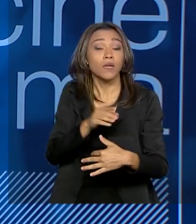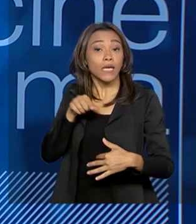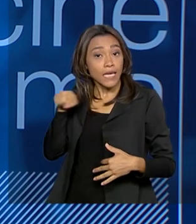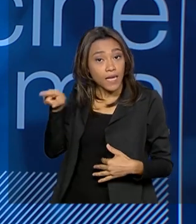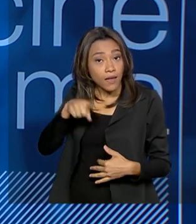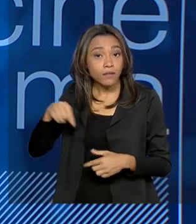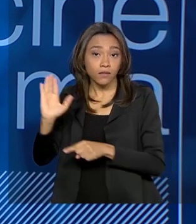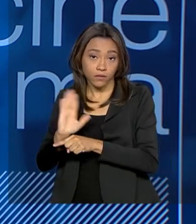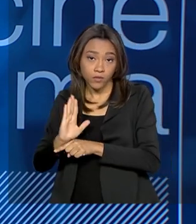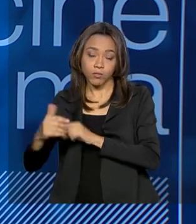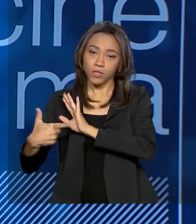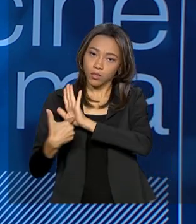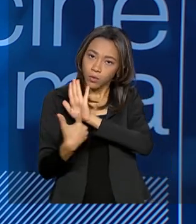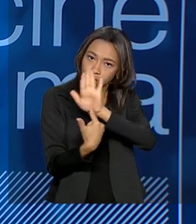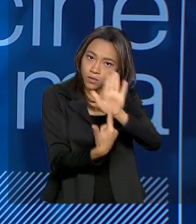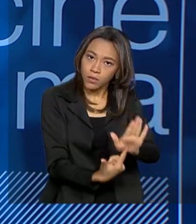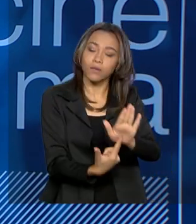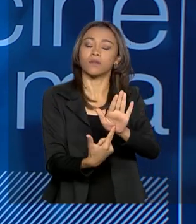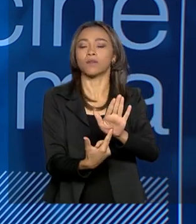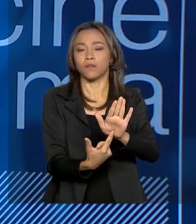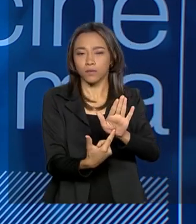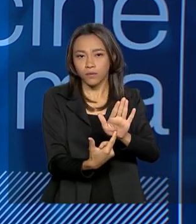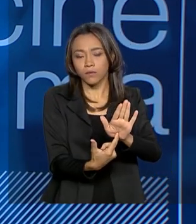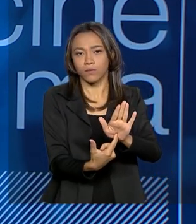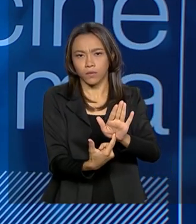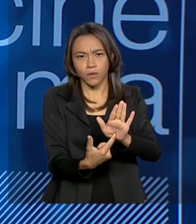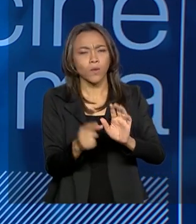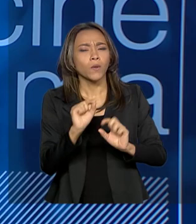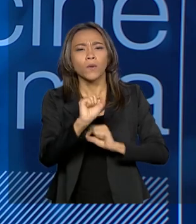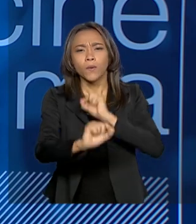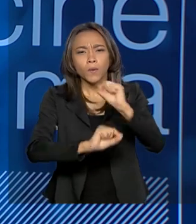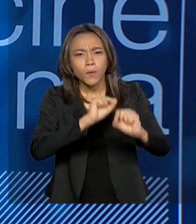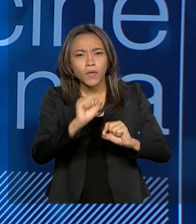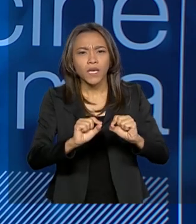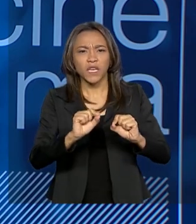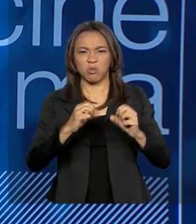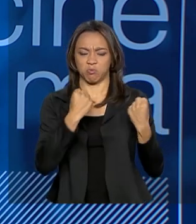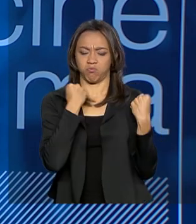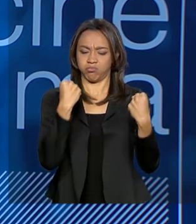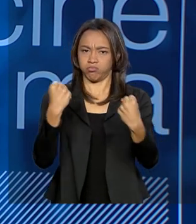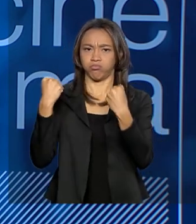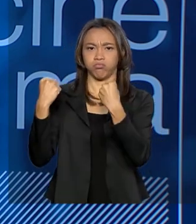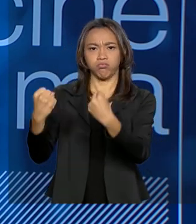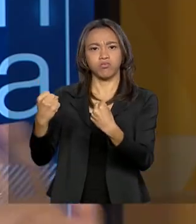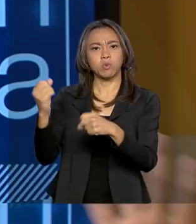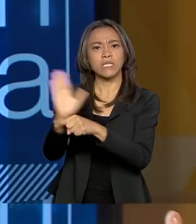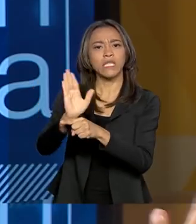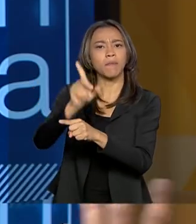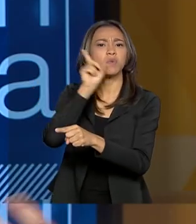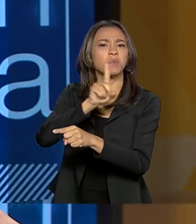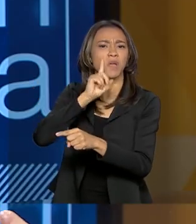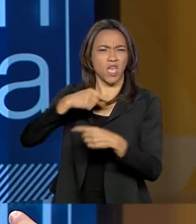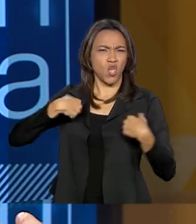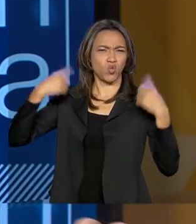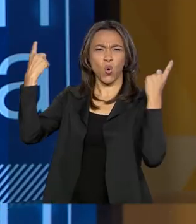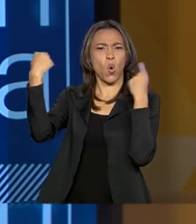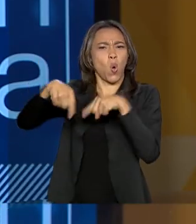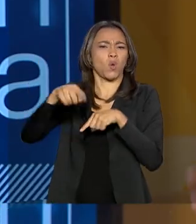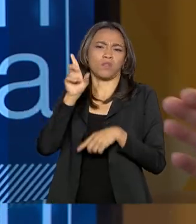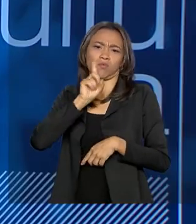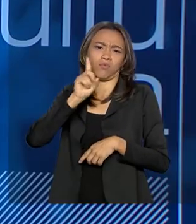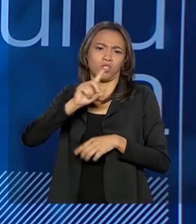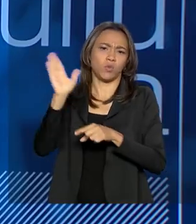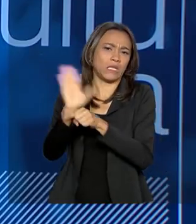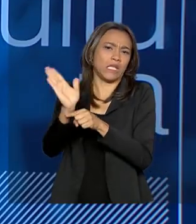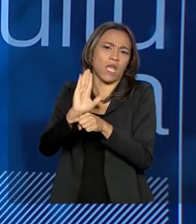serem exibidos diante da massiva hegemonia do cinema norte-americano. Eu não tenho nada contra o cinema norte-americano.